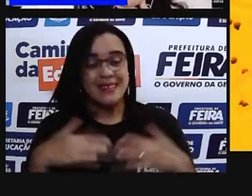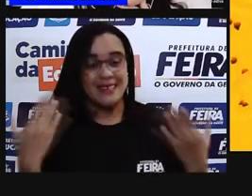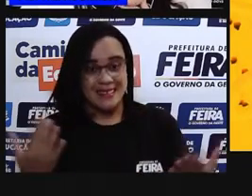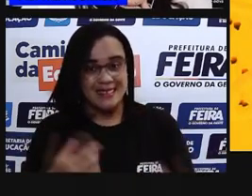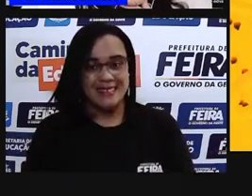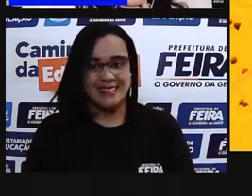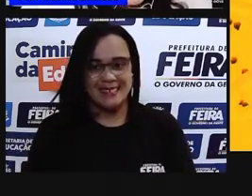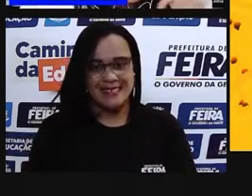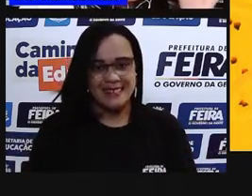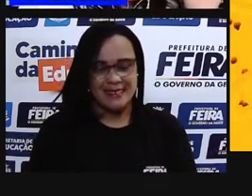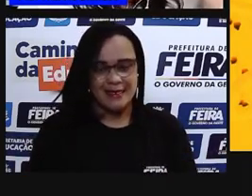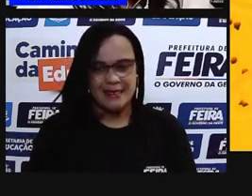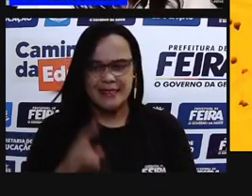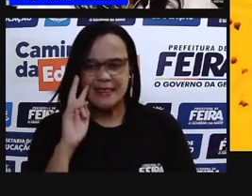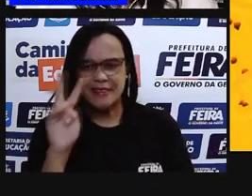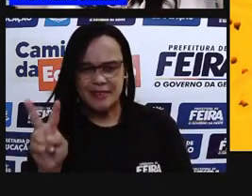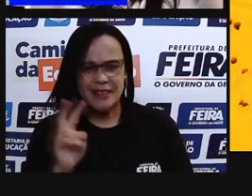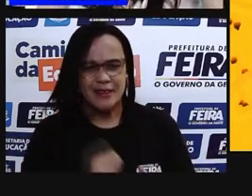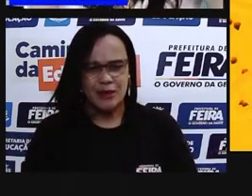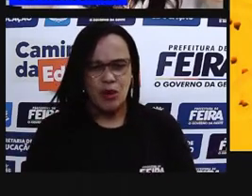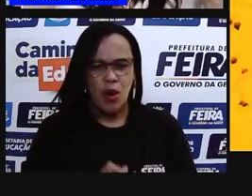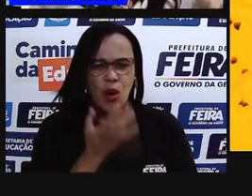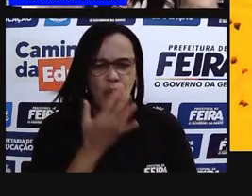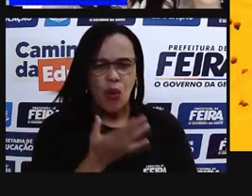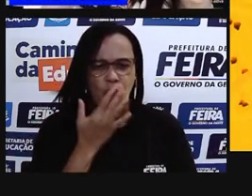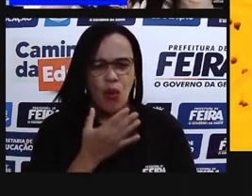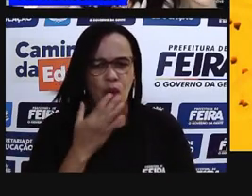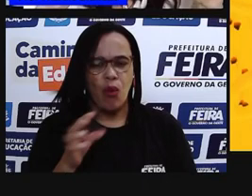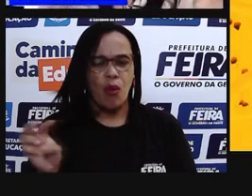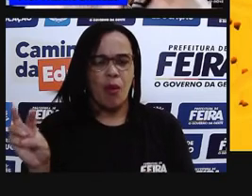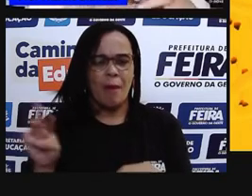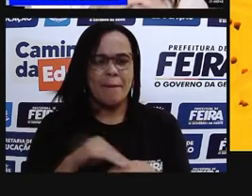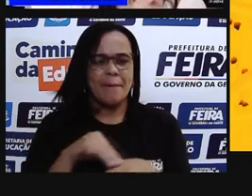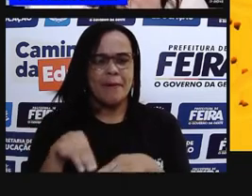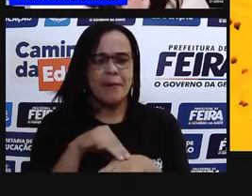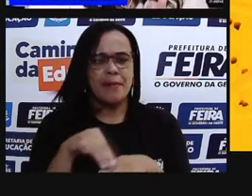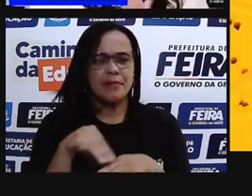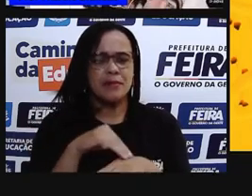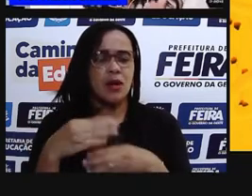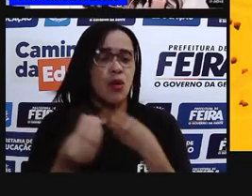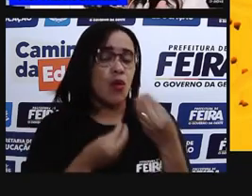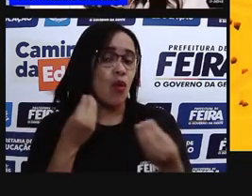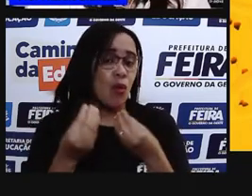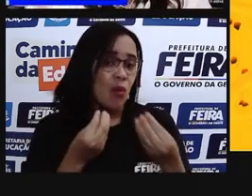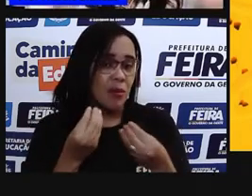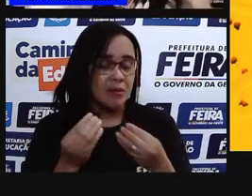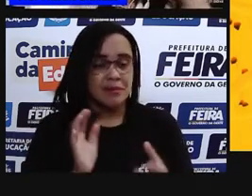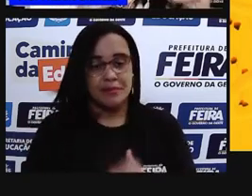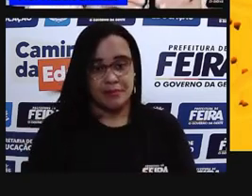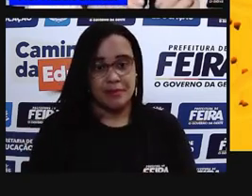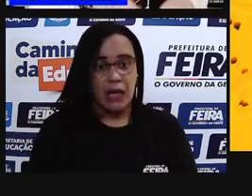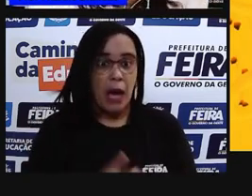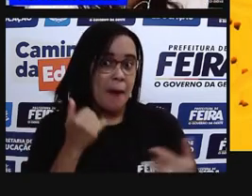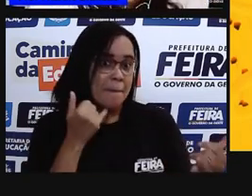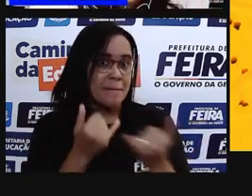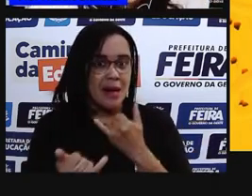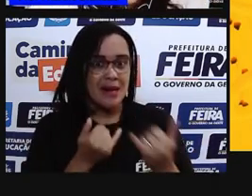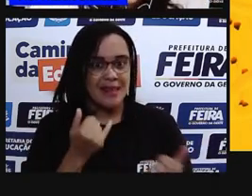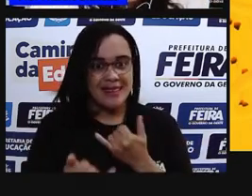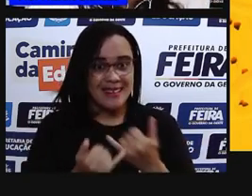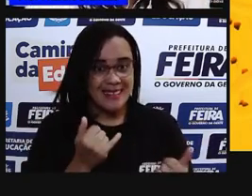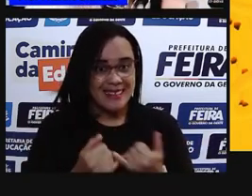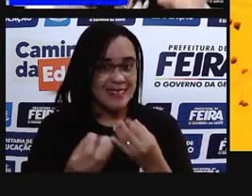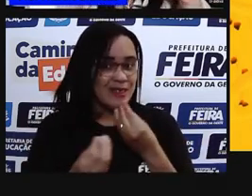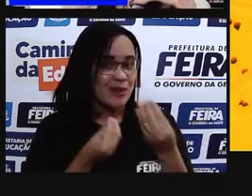marrom, uma coisa assim. Ele tá todo salpicado, parecendo aquele brigadeiro que a gente faz e coloca confete